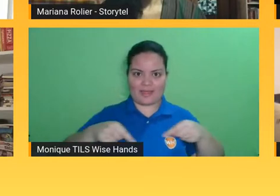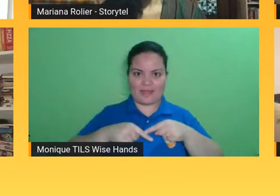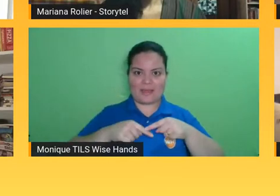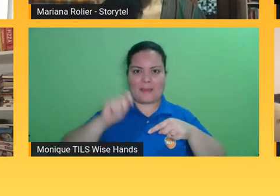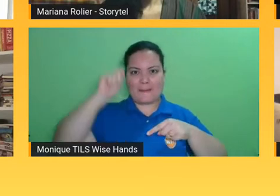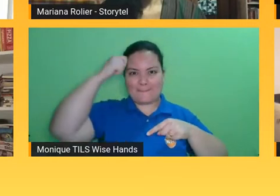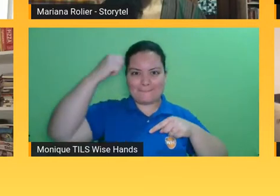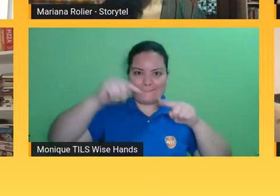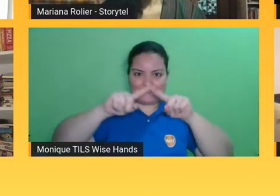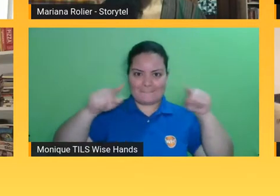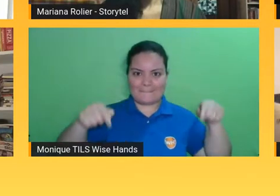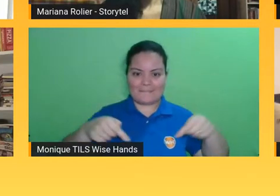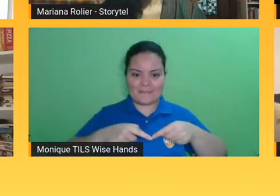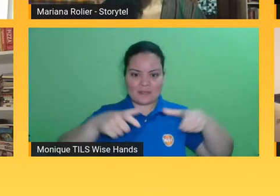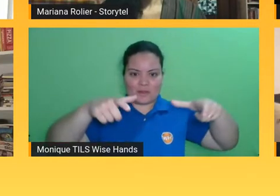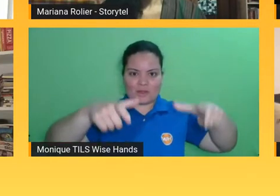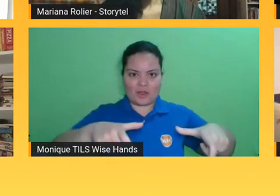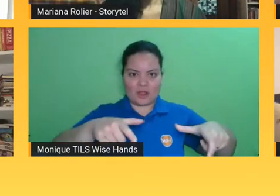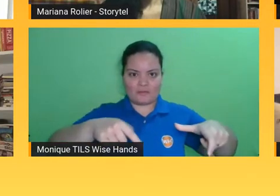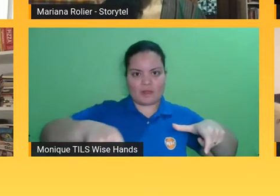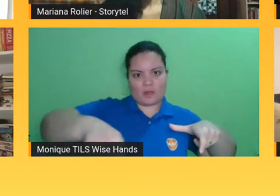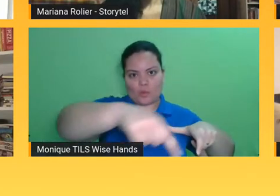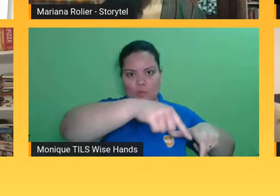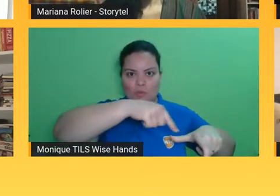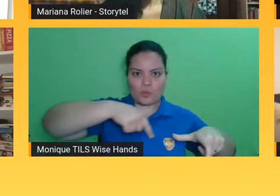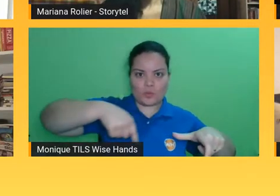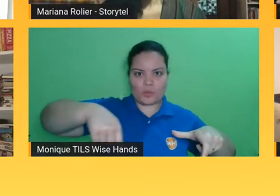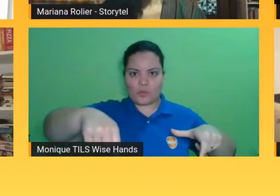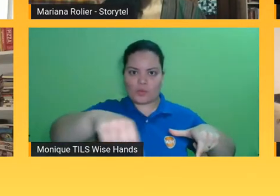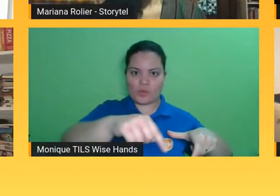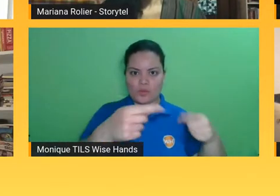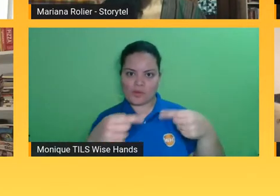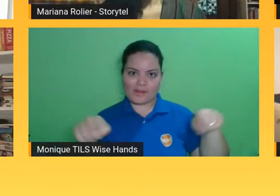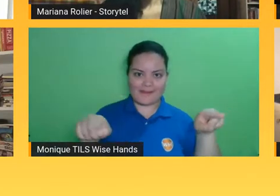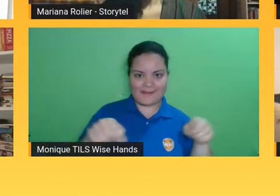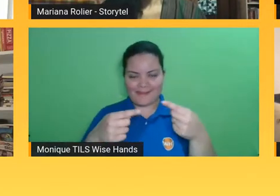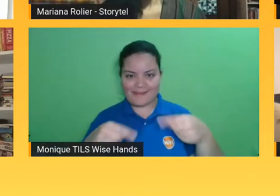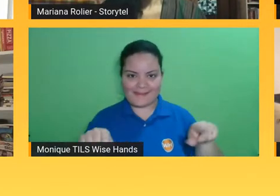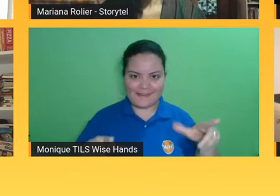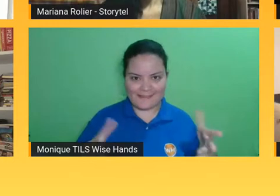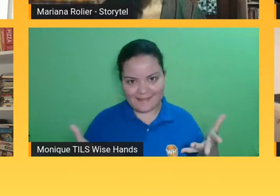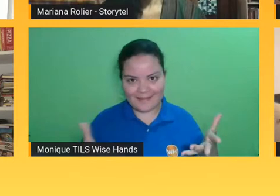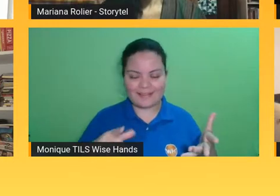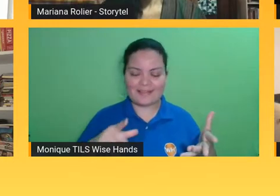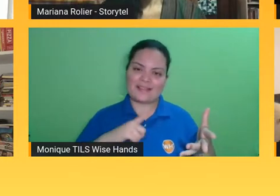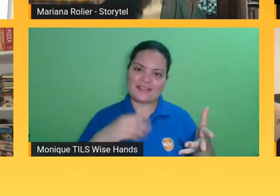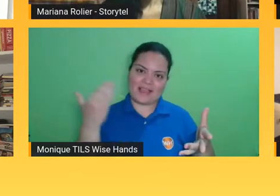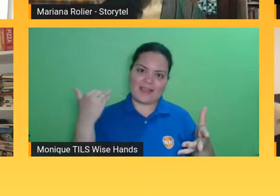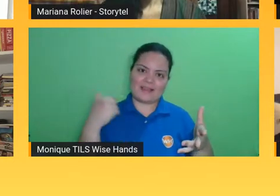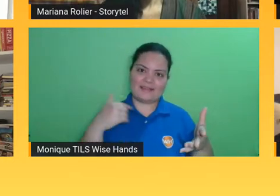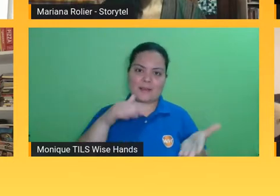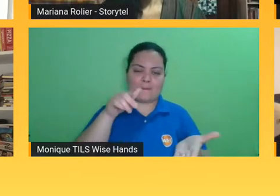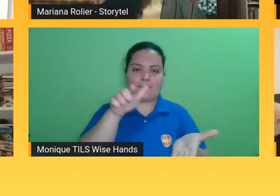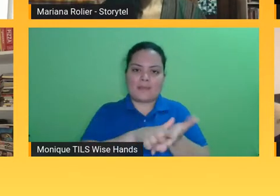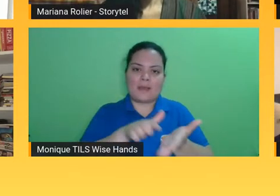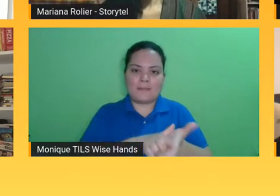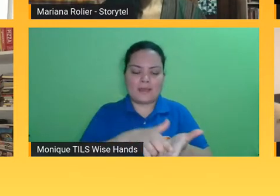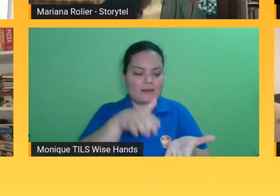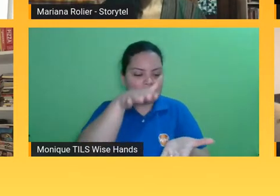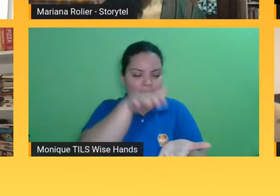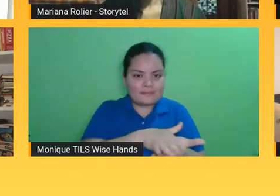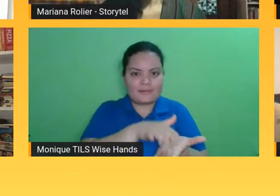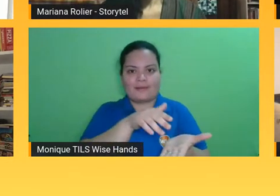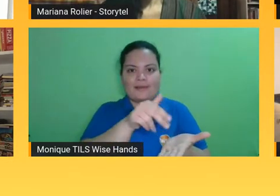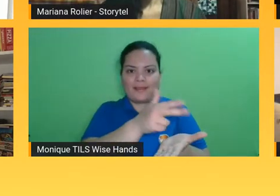né que tinham quatro cinco CDs que vinham com um encarte muito bacana um papel de uma gramatura maior também então isso